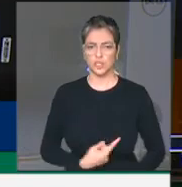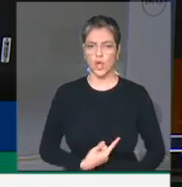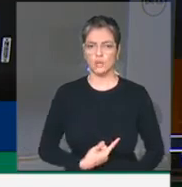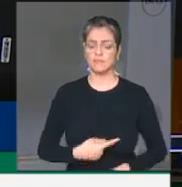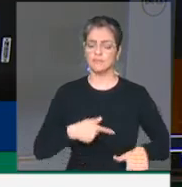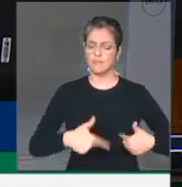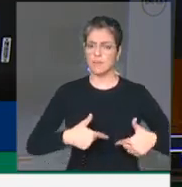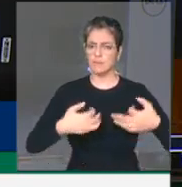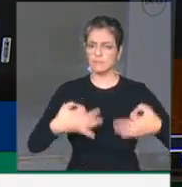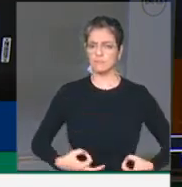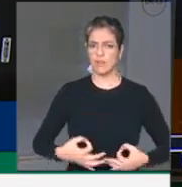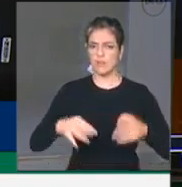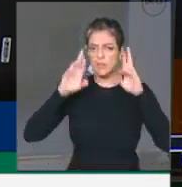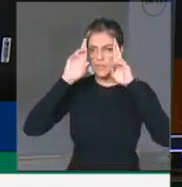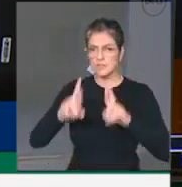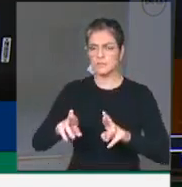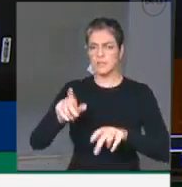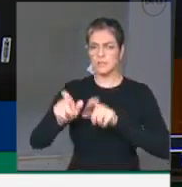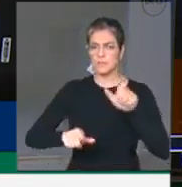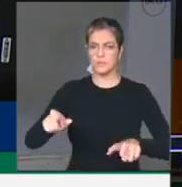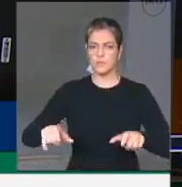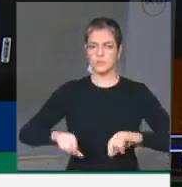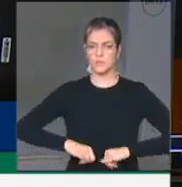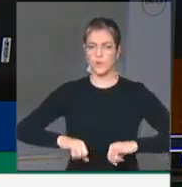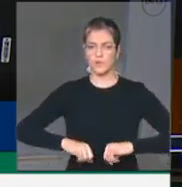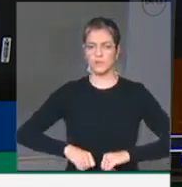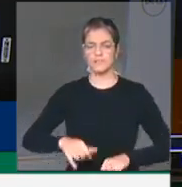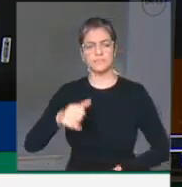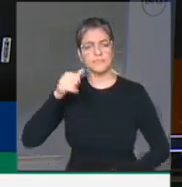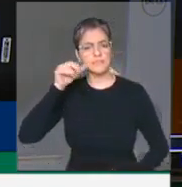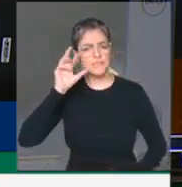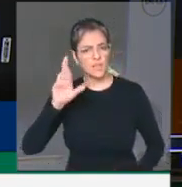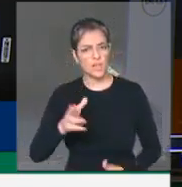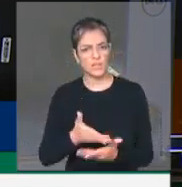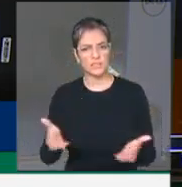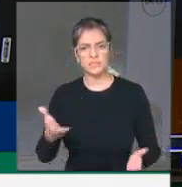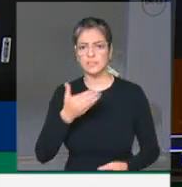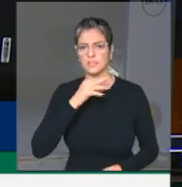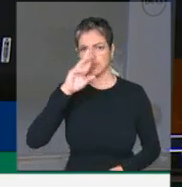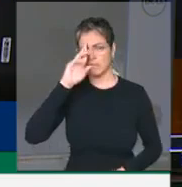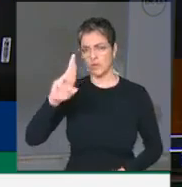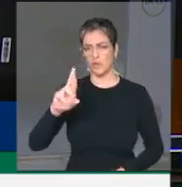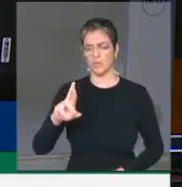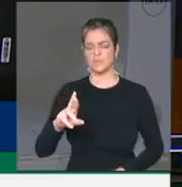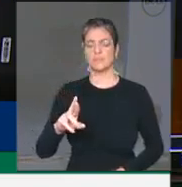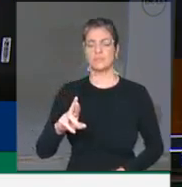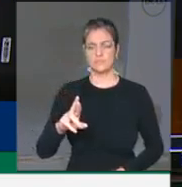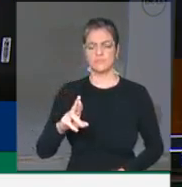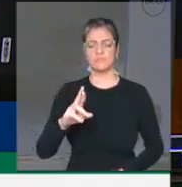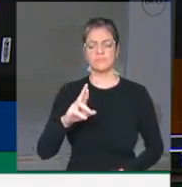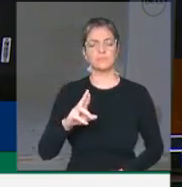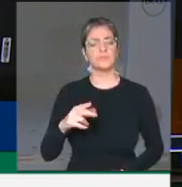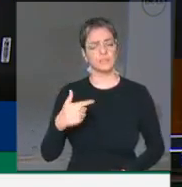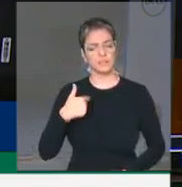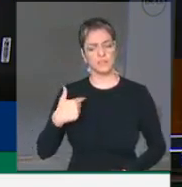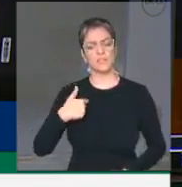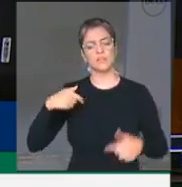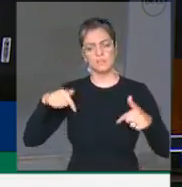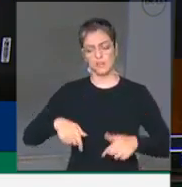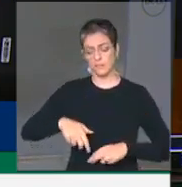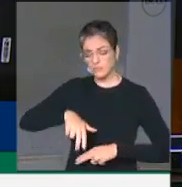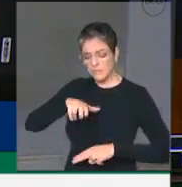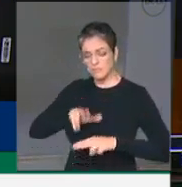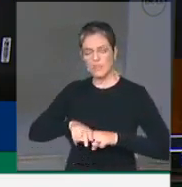respeito pelos que mais sofrem. Senhoras e senhores deputados, a partir dessa cadeira que ocupo, honrada por grandes homens